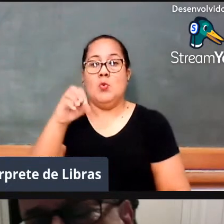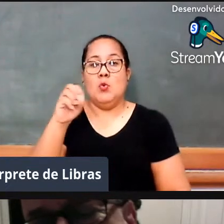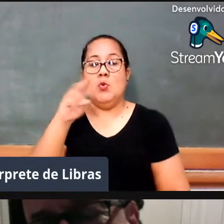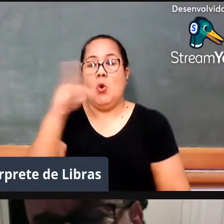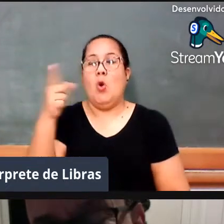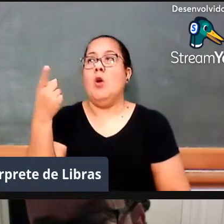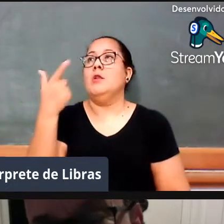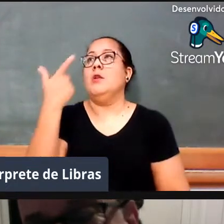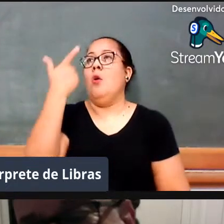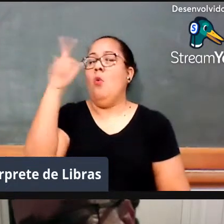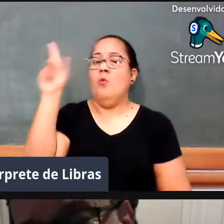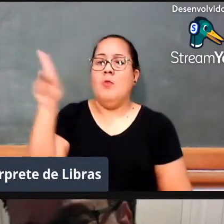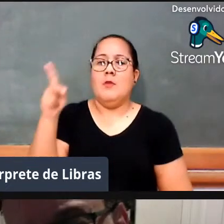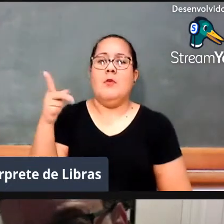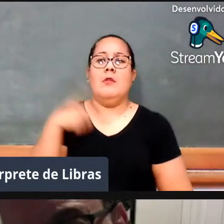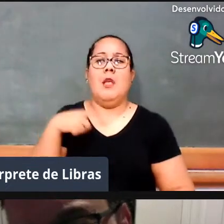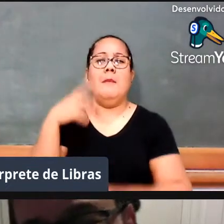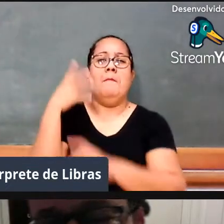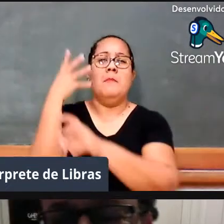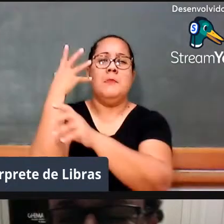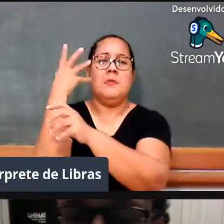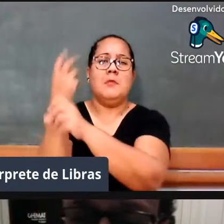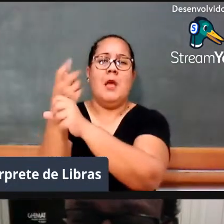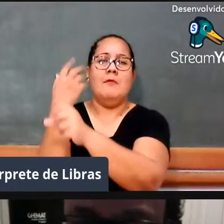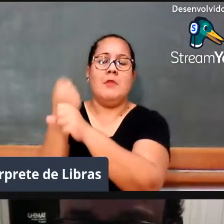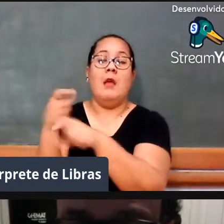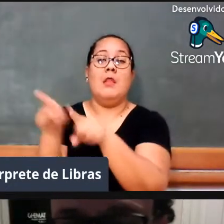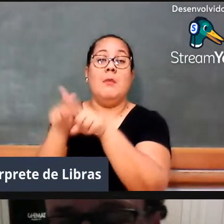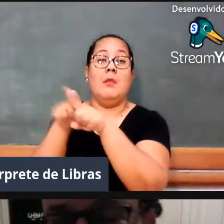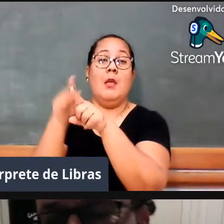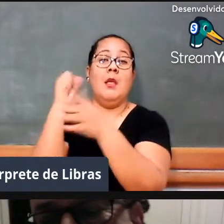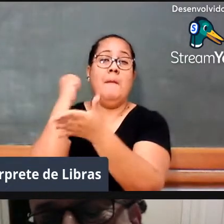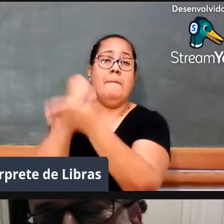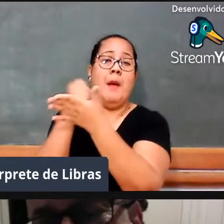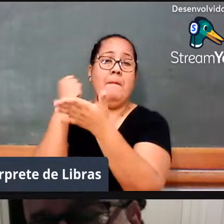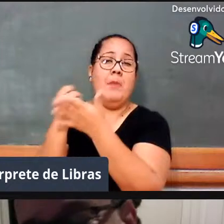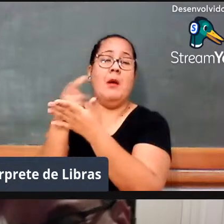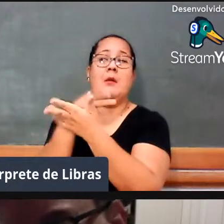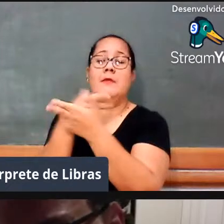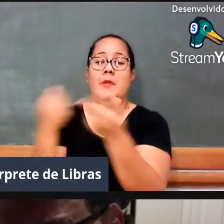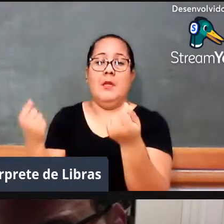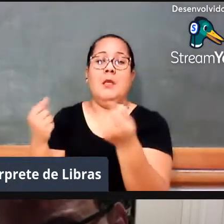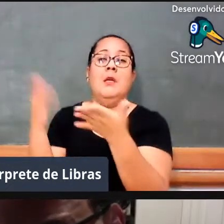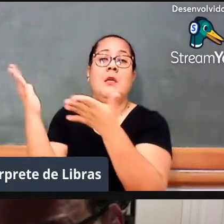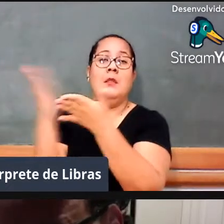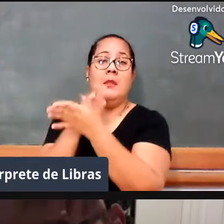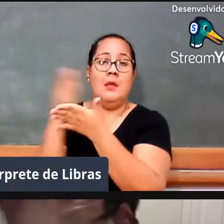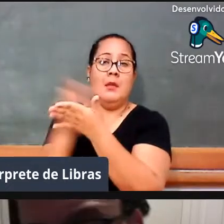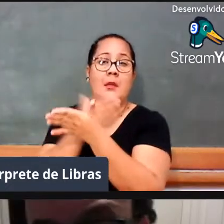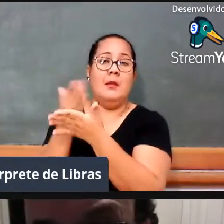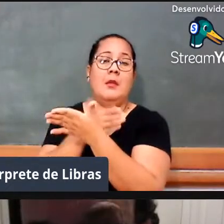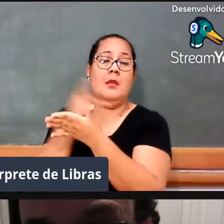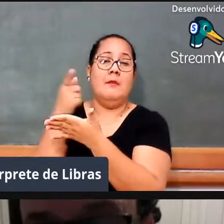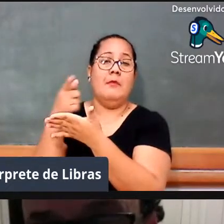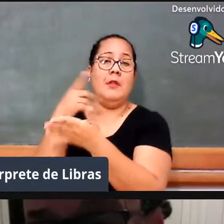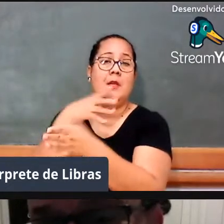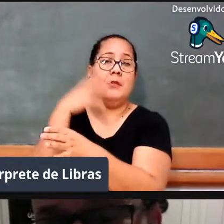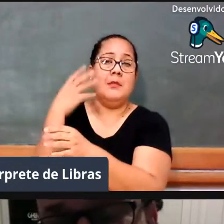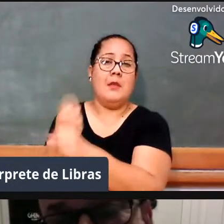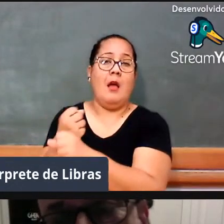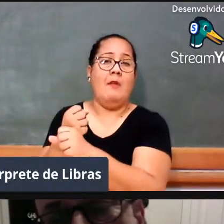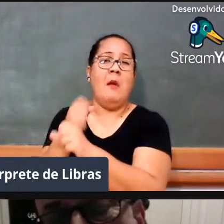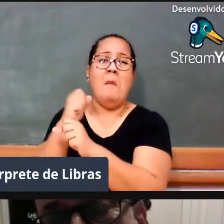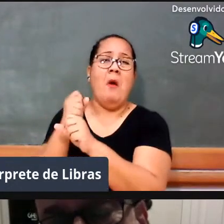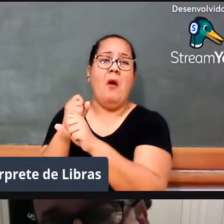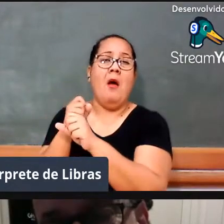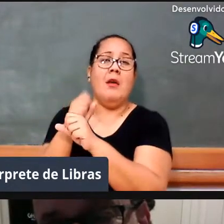'Ambrosio, há documentos, há livros didáticos, há, enfim, uma imensidão